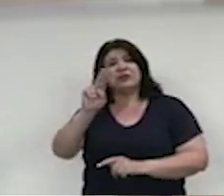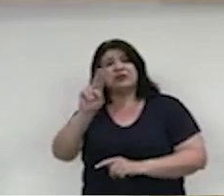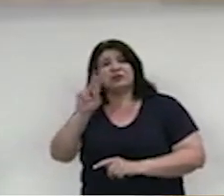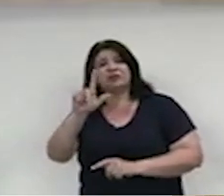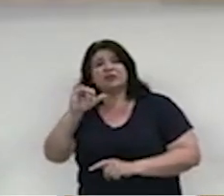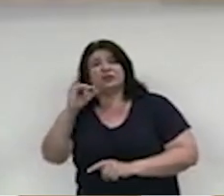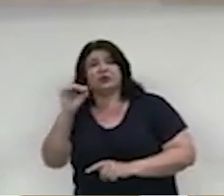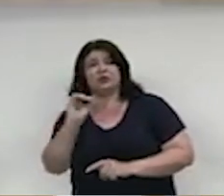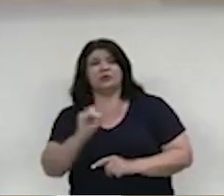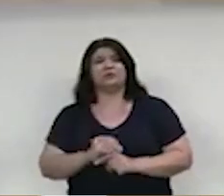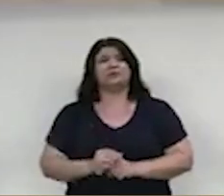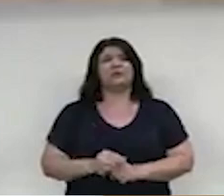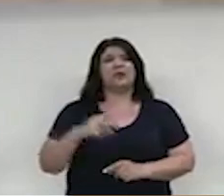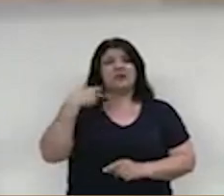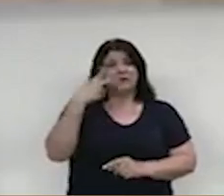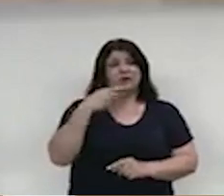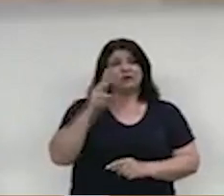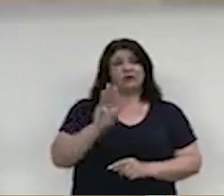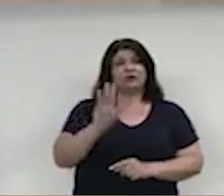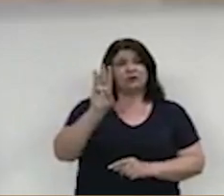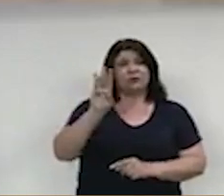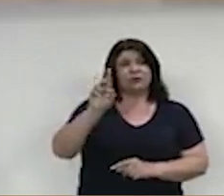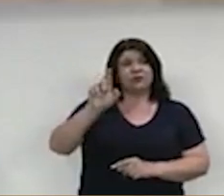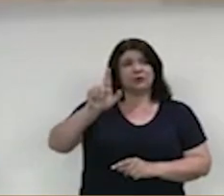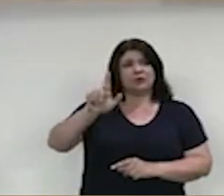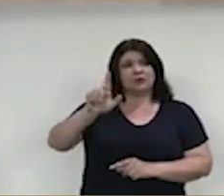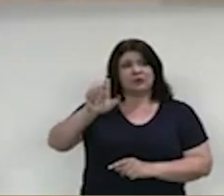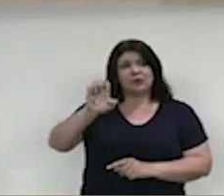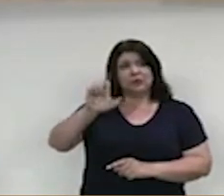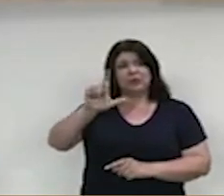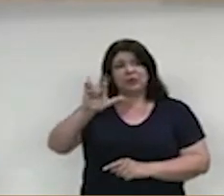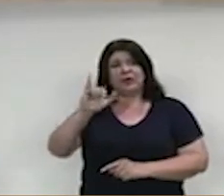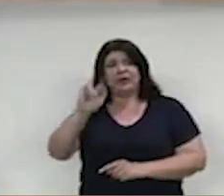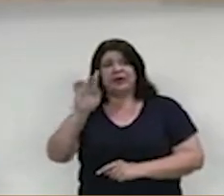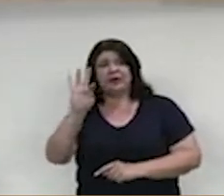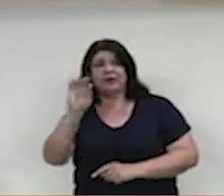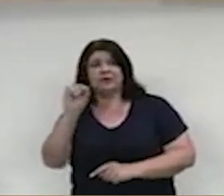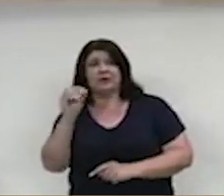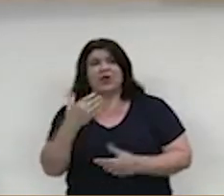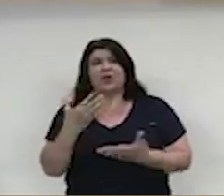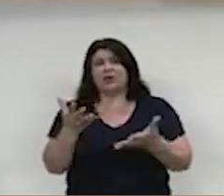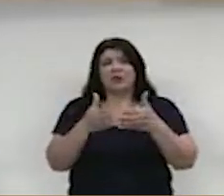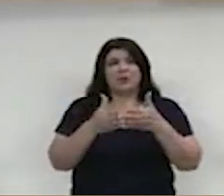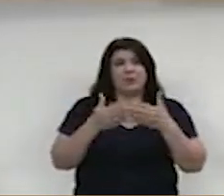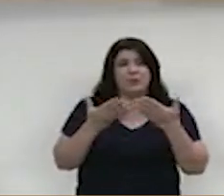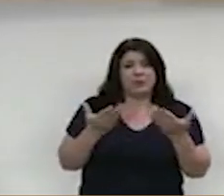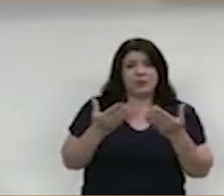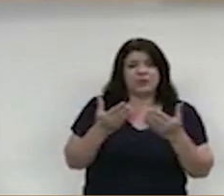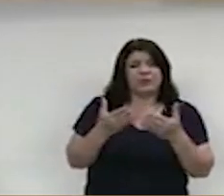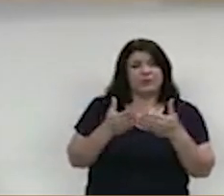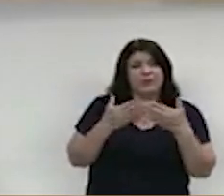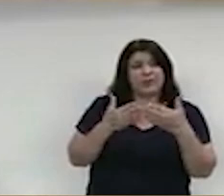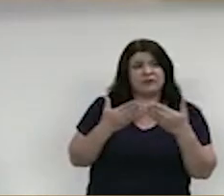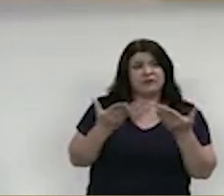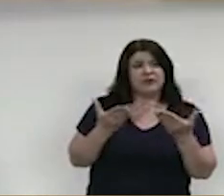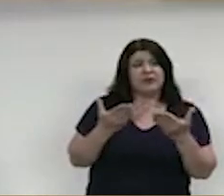Silva, vereador. Muito obrigado aos meus pares que assinaram. Eu não tive oportunidade de pedir aos demais por conta